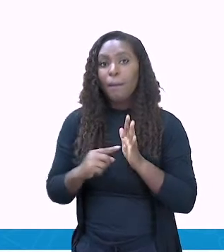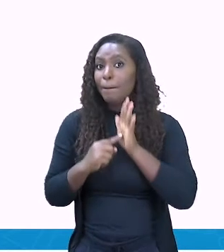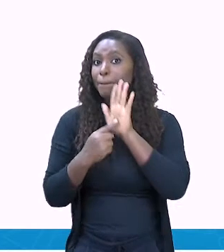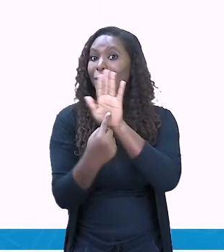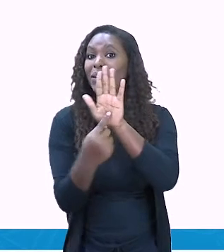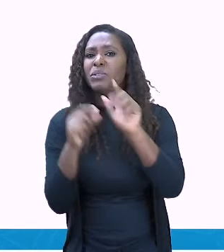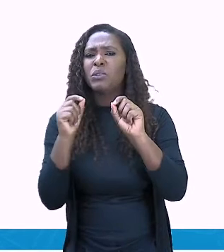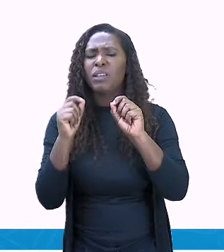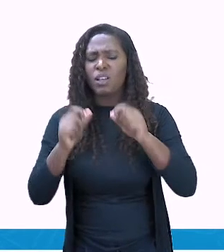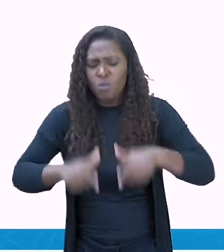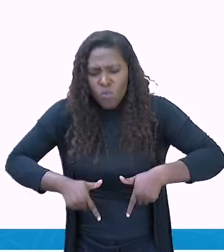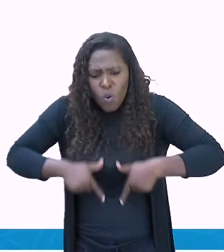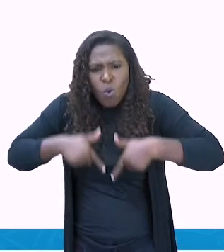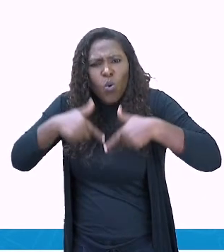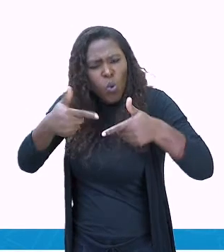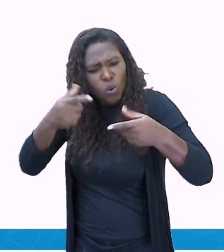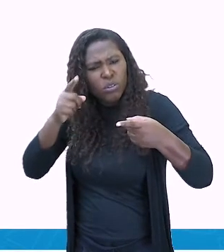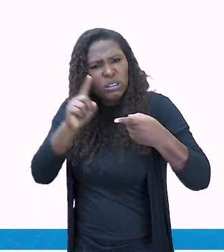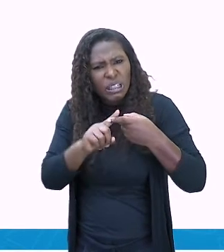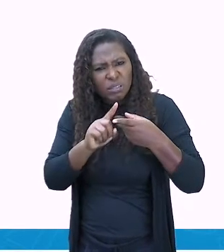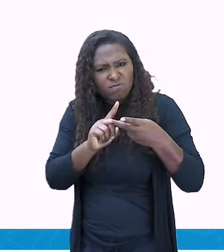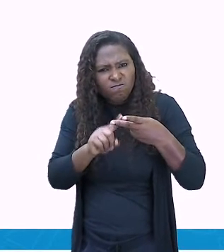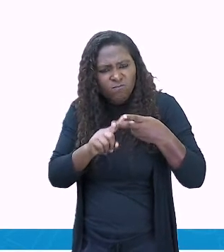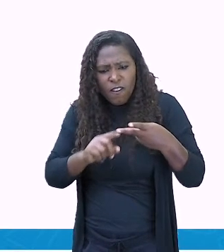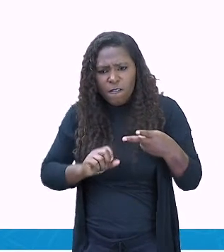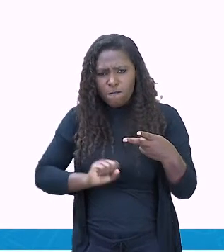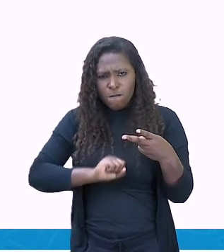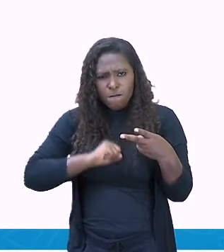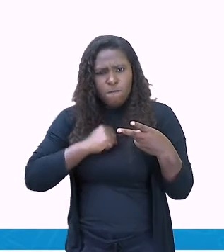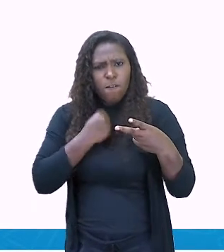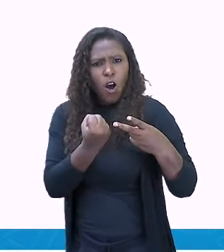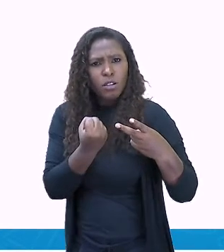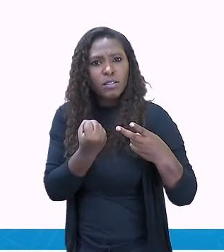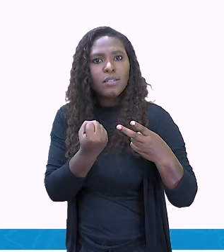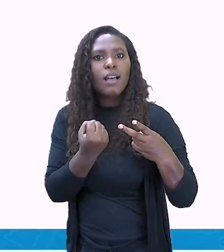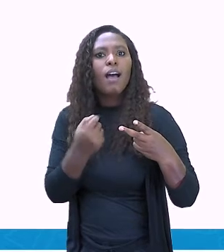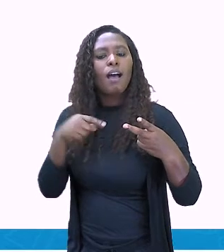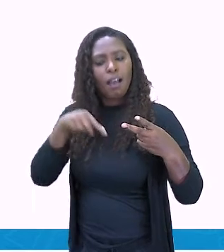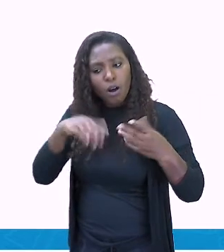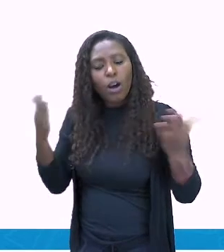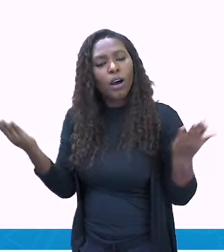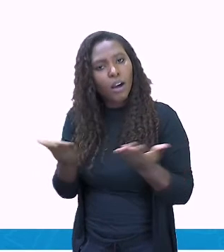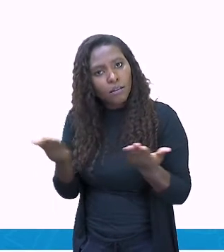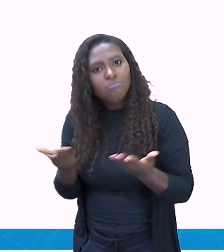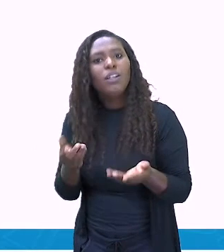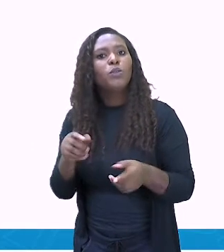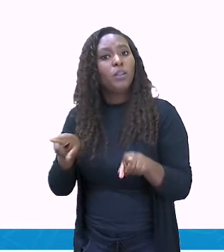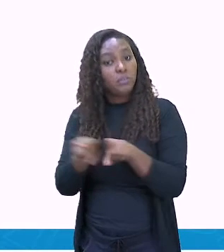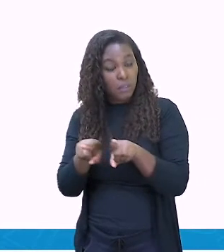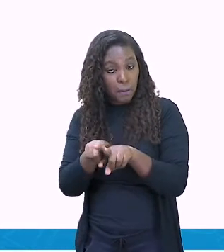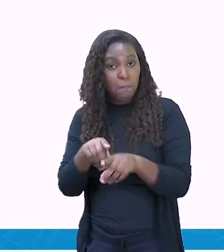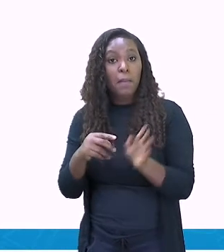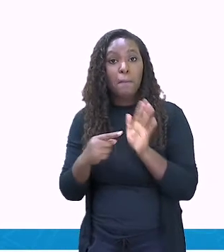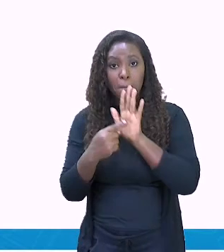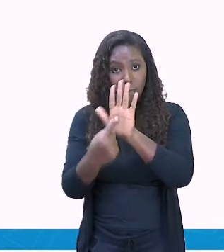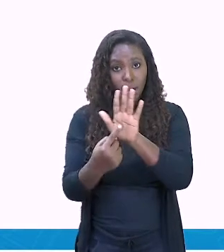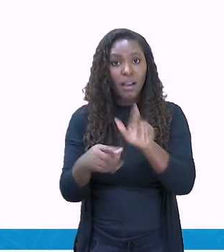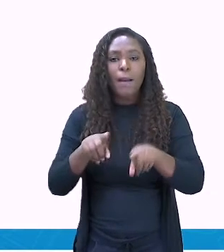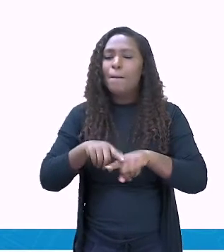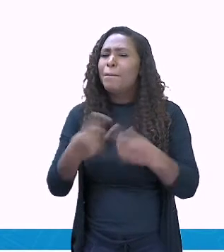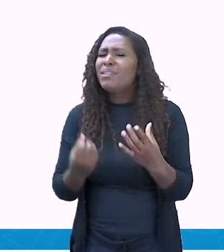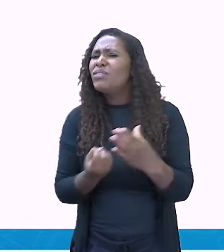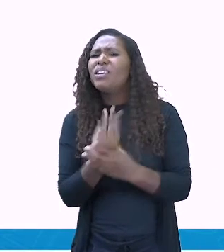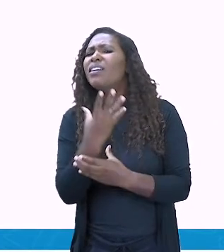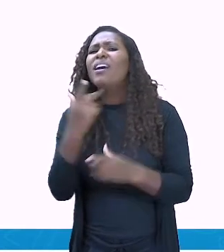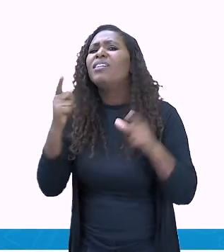cada vez mais a sua força na atualidade. Mas é importante saber a origem disso.